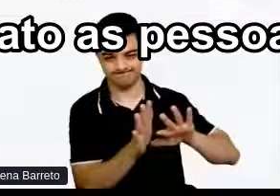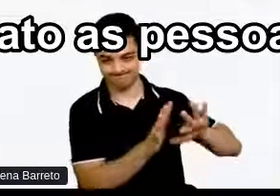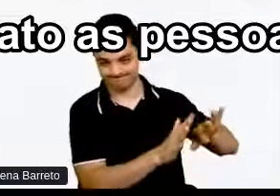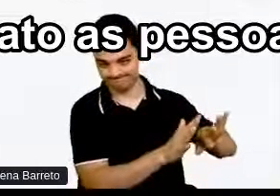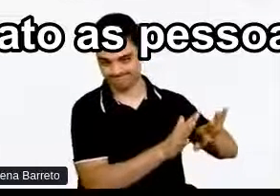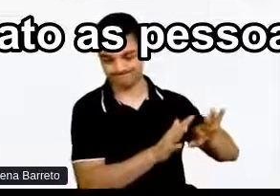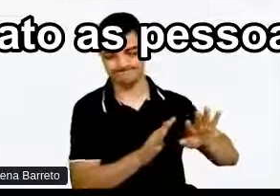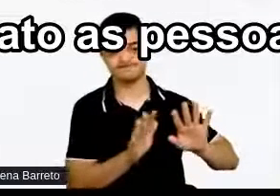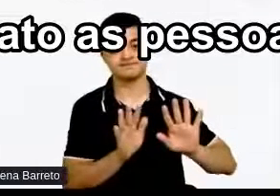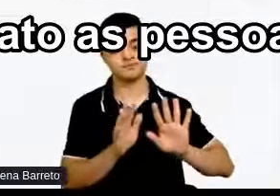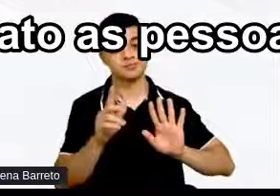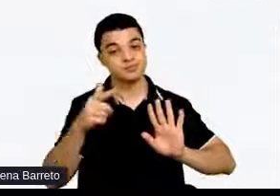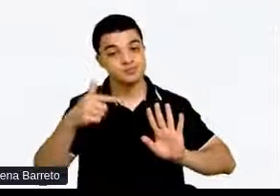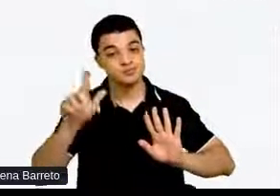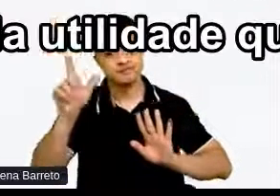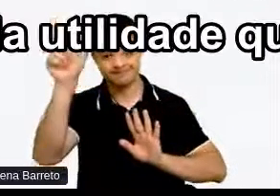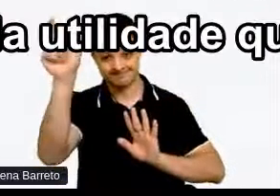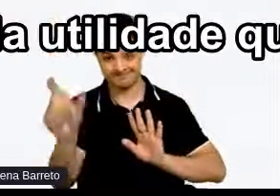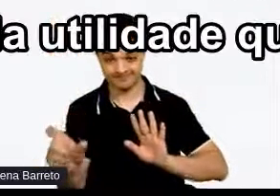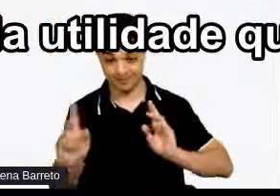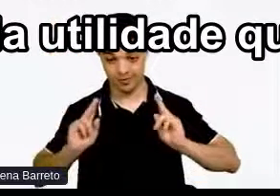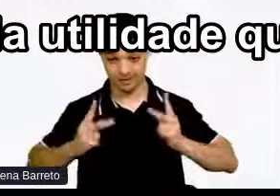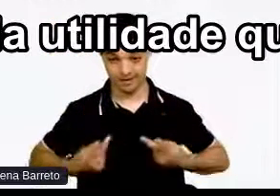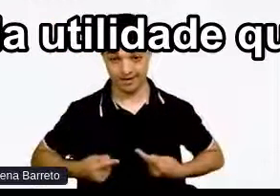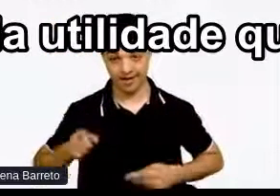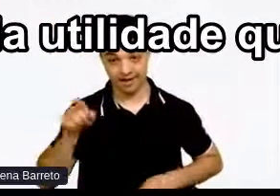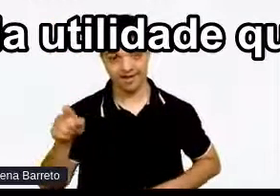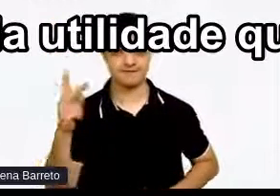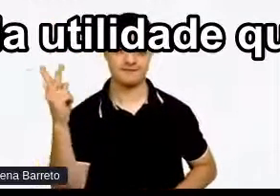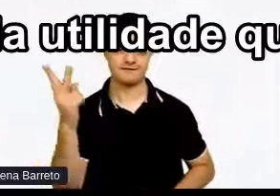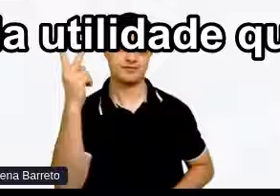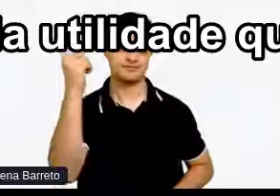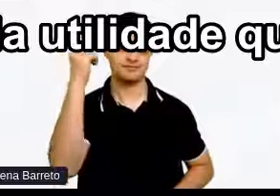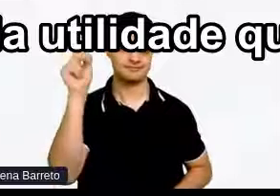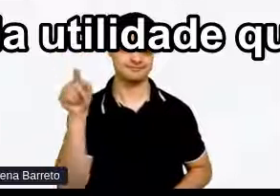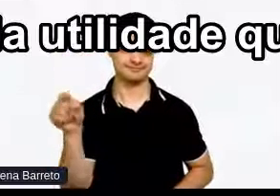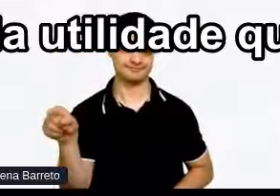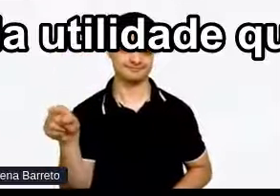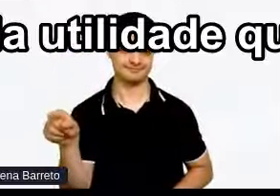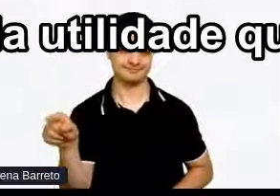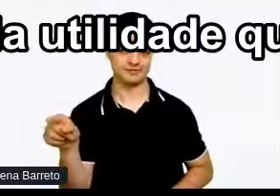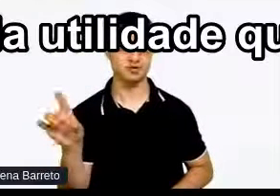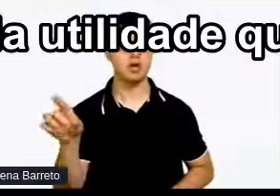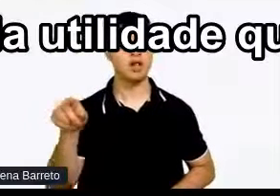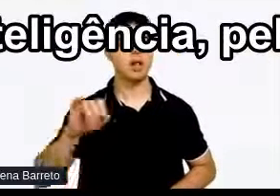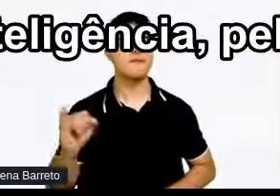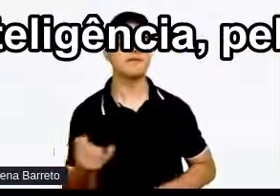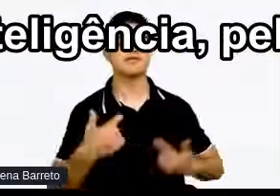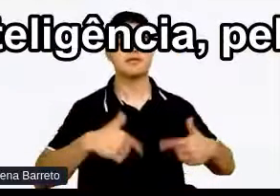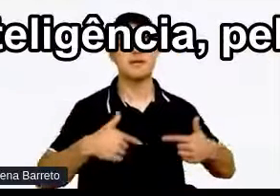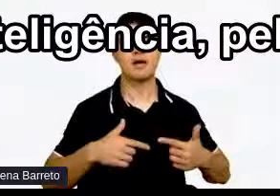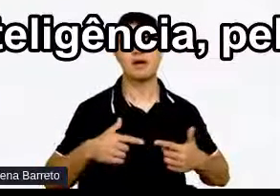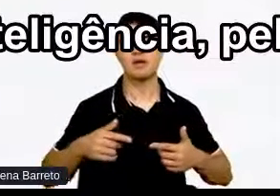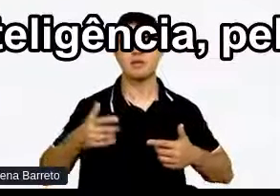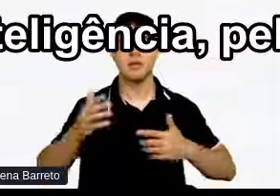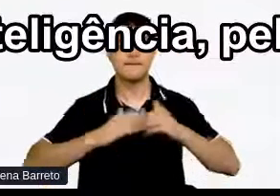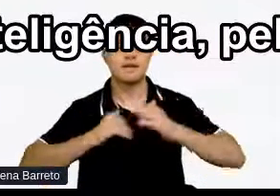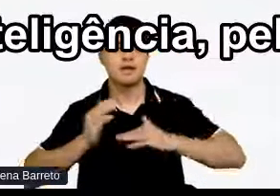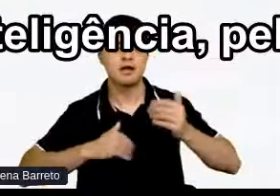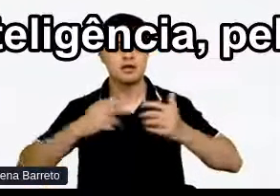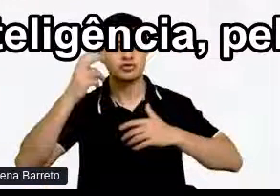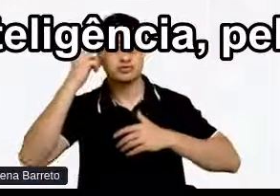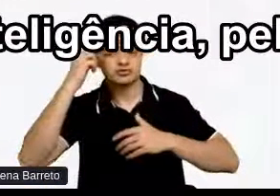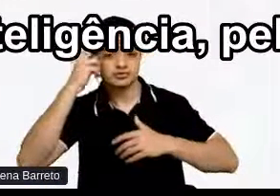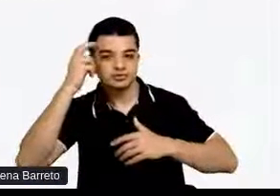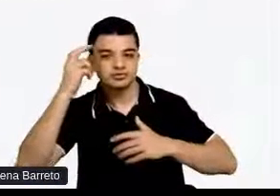Como um valor humano E não como Só pela utilidade Que elas têm Pela facilidade Pela inteligência Pelas